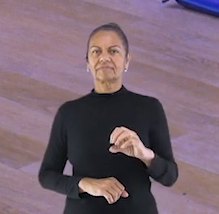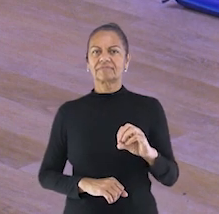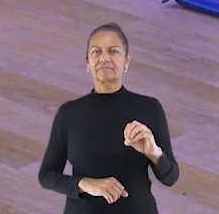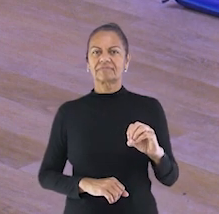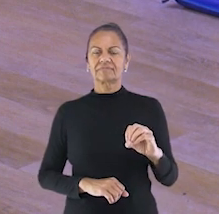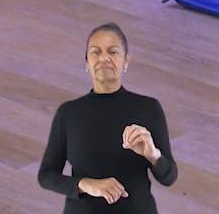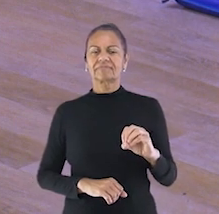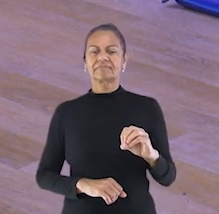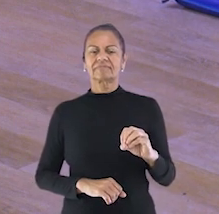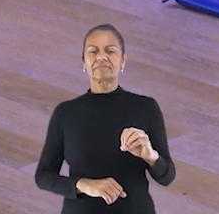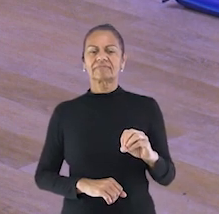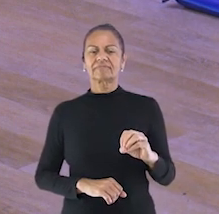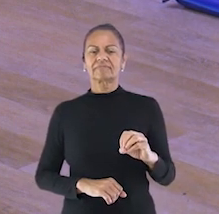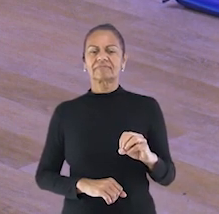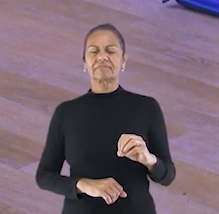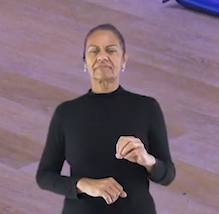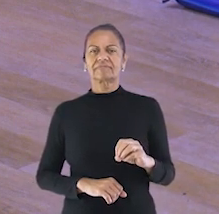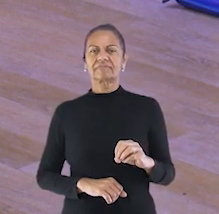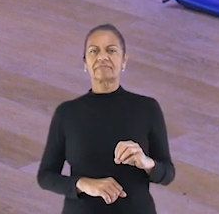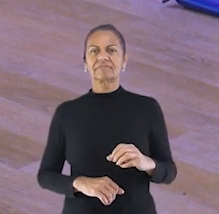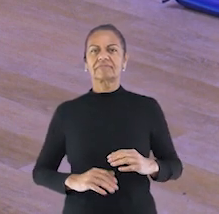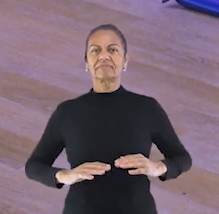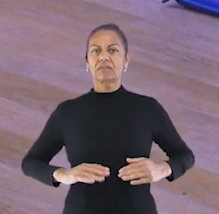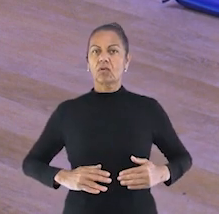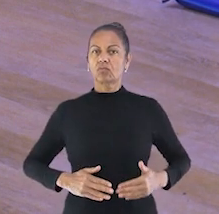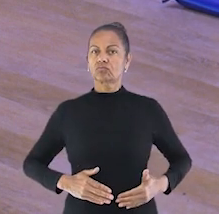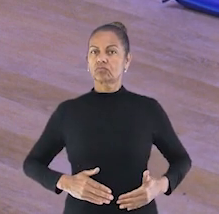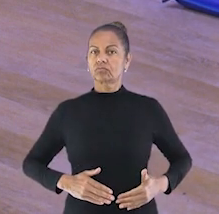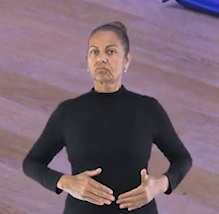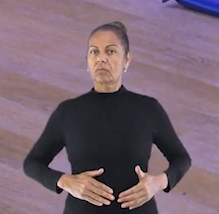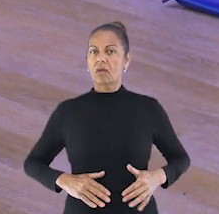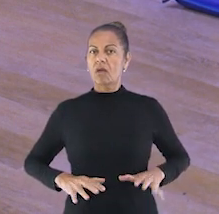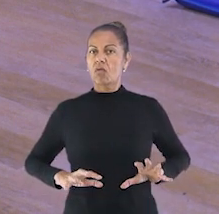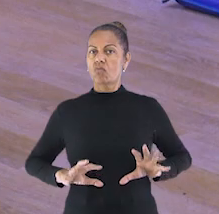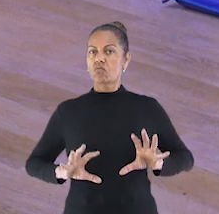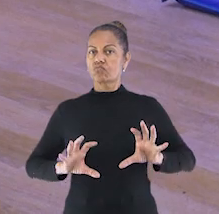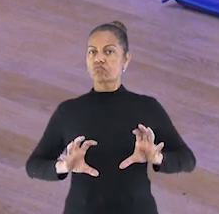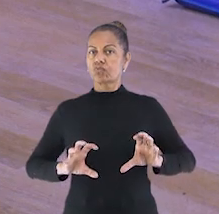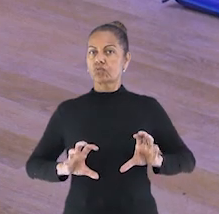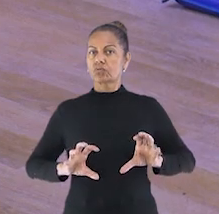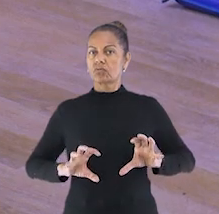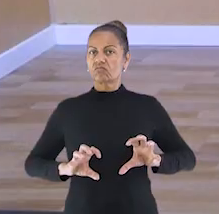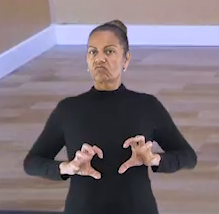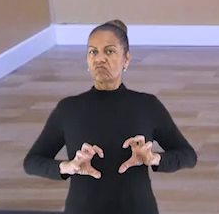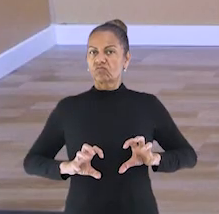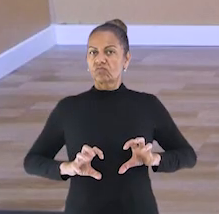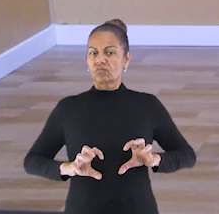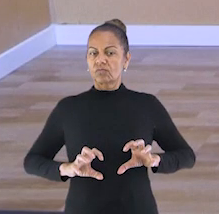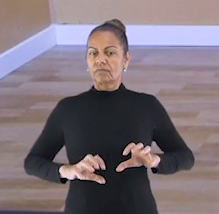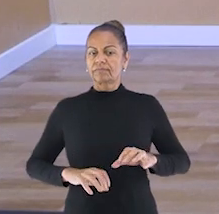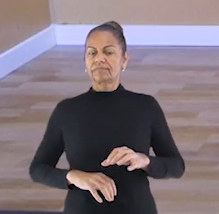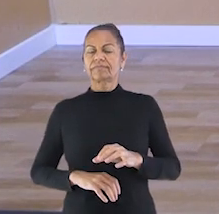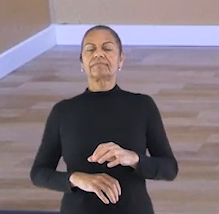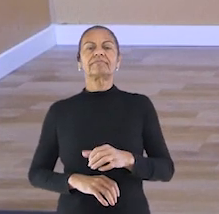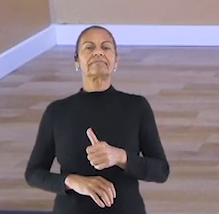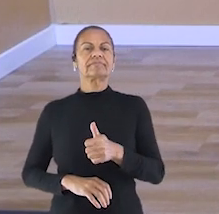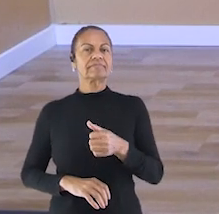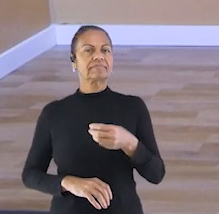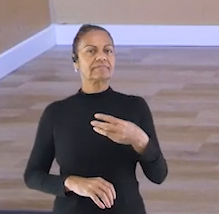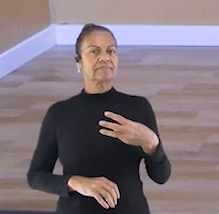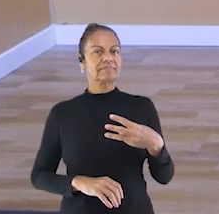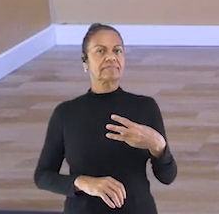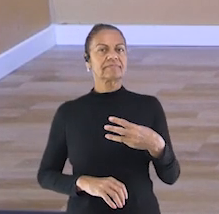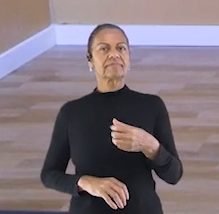Nove. Dez. Contrair o glúteo e o abdômen. Onze. Doze. Respirando.